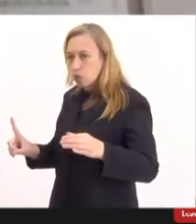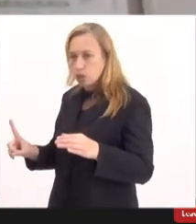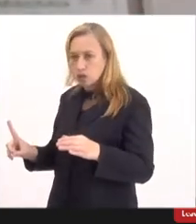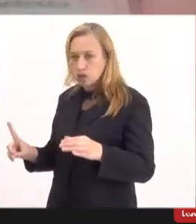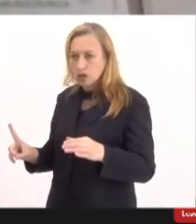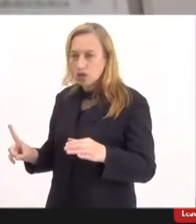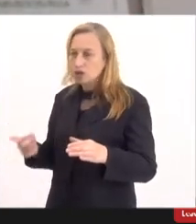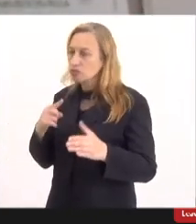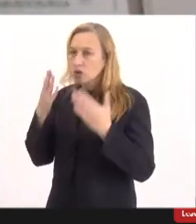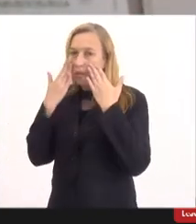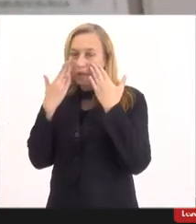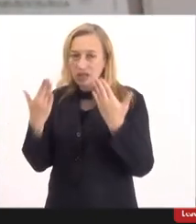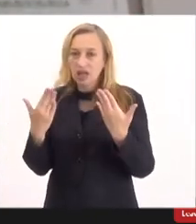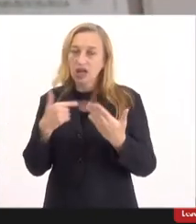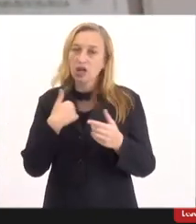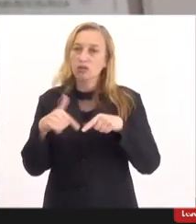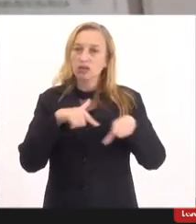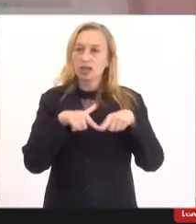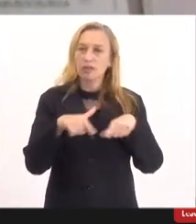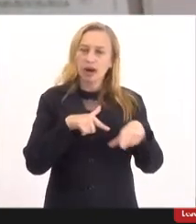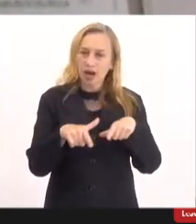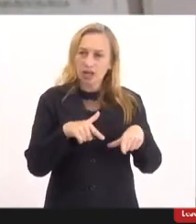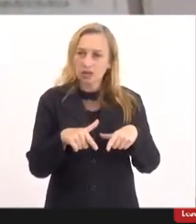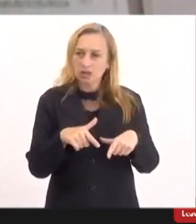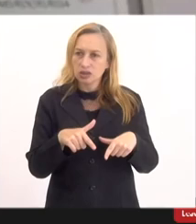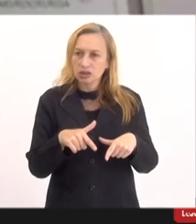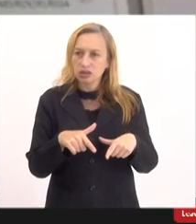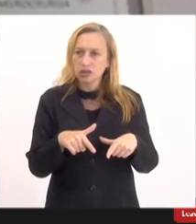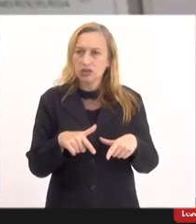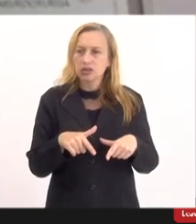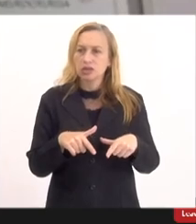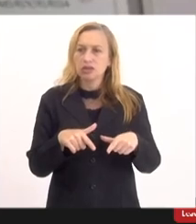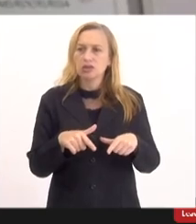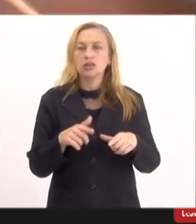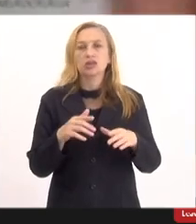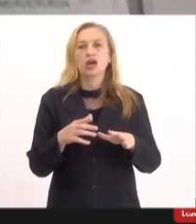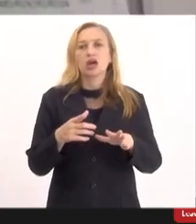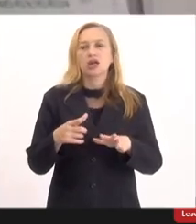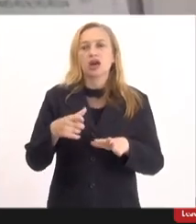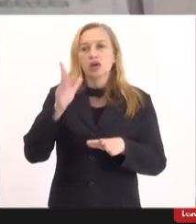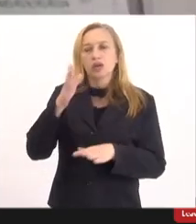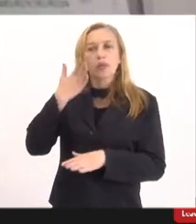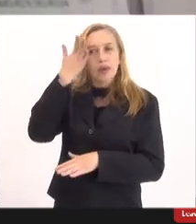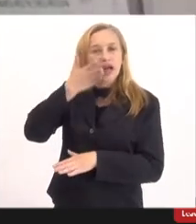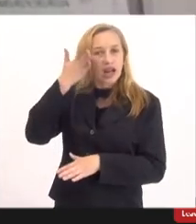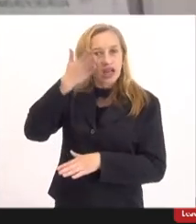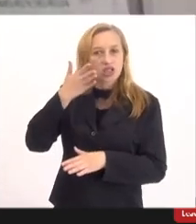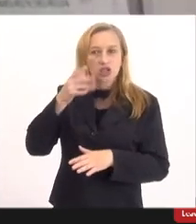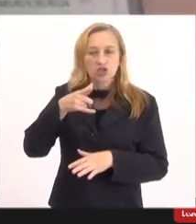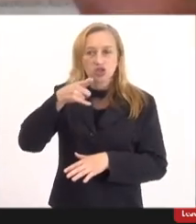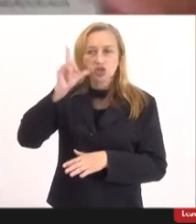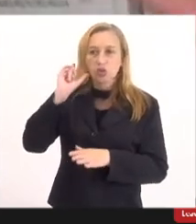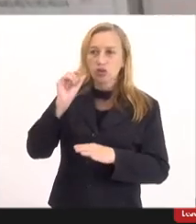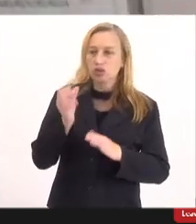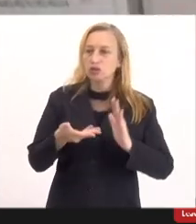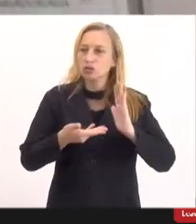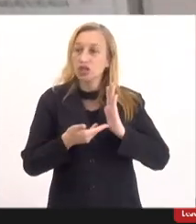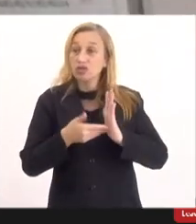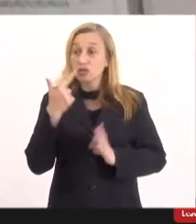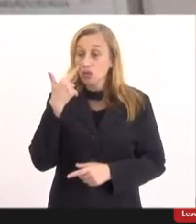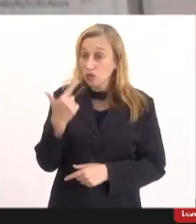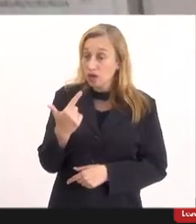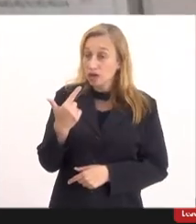tive tempo de apresentar que o trabalho do Johns Hopkins mas se vocês quiserem está na palestra de ontem está lá disponível no Senado onde vocês vão ver